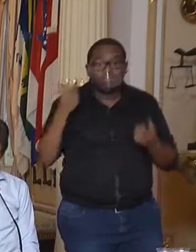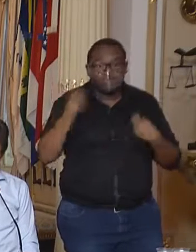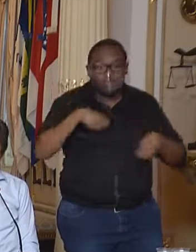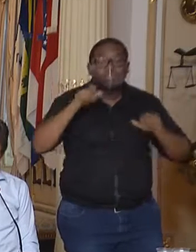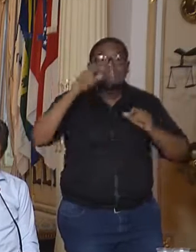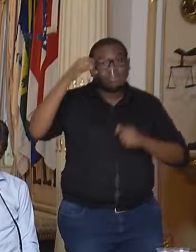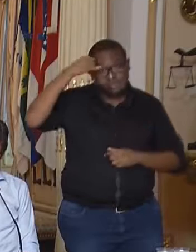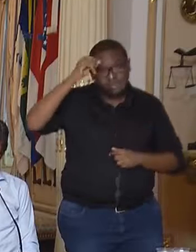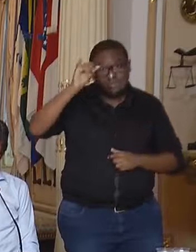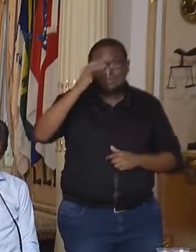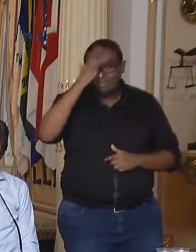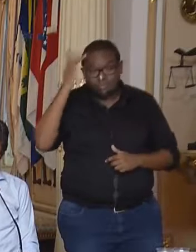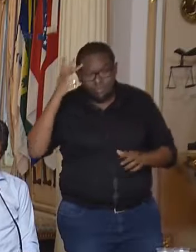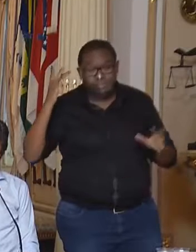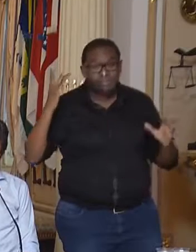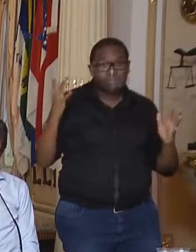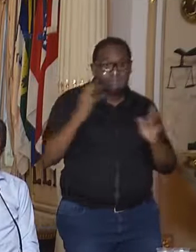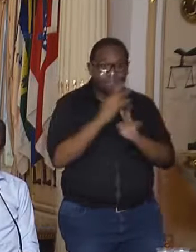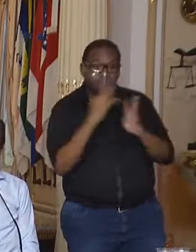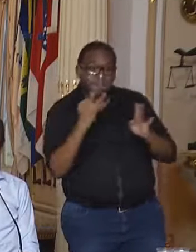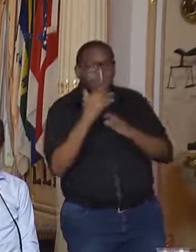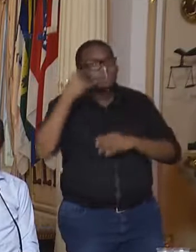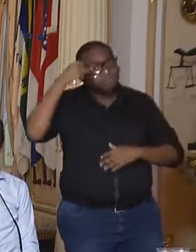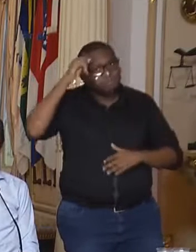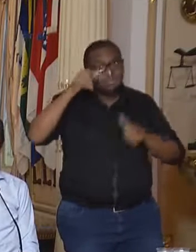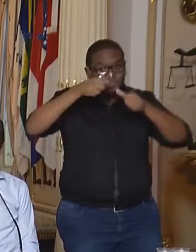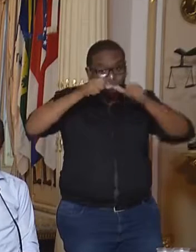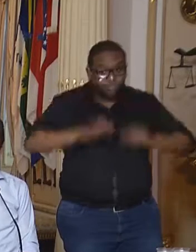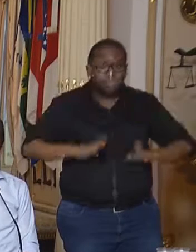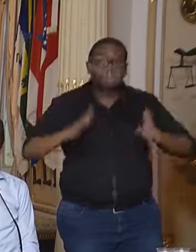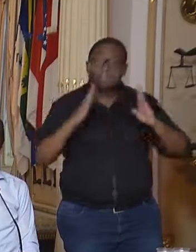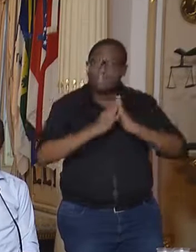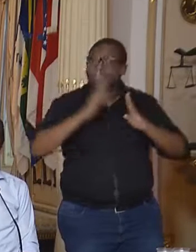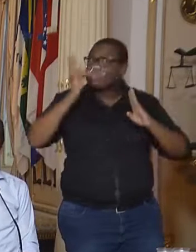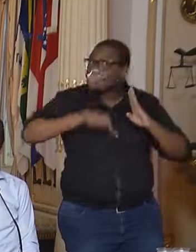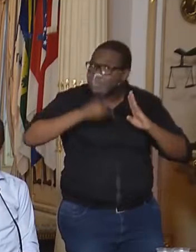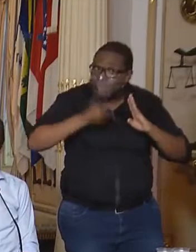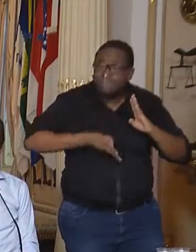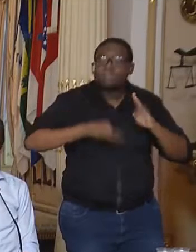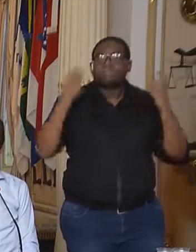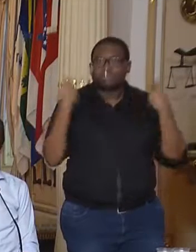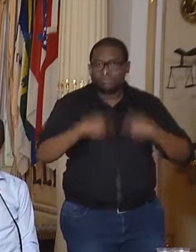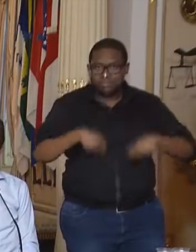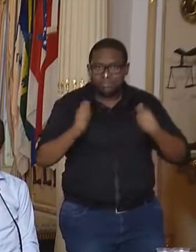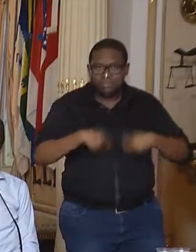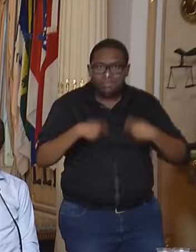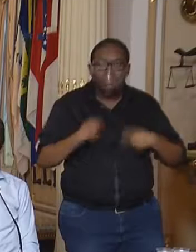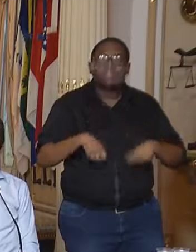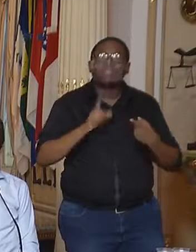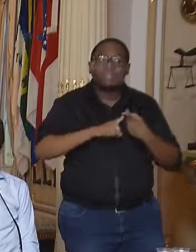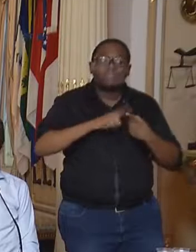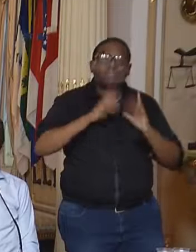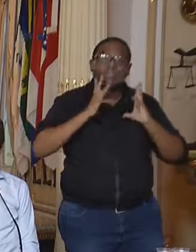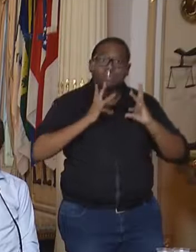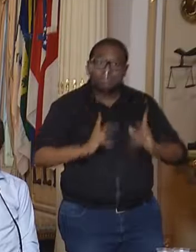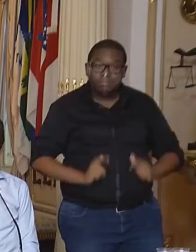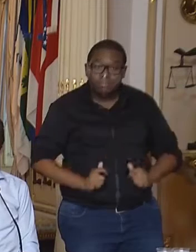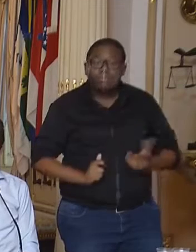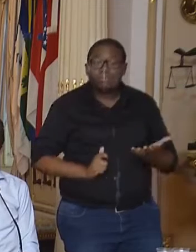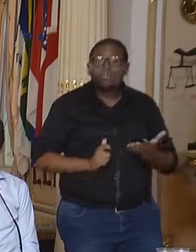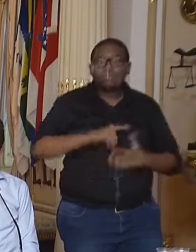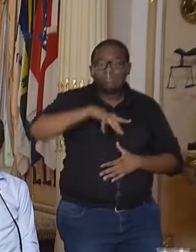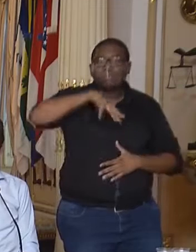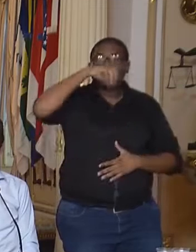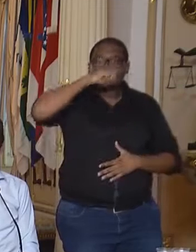aglomerações. Ficar em casa sempre que for necessário. Medidas de higiene social, etiqueta